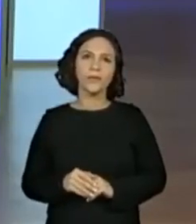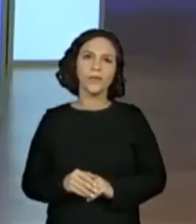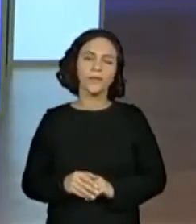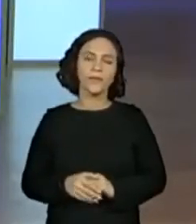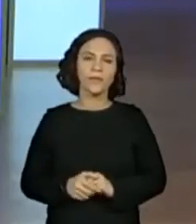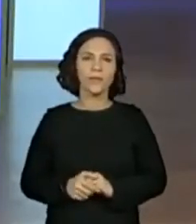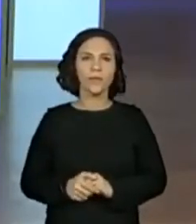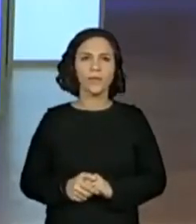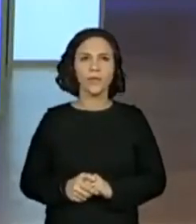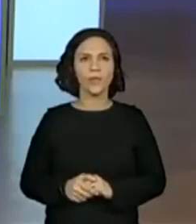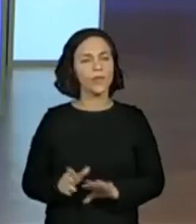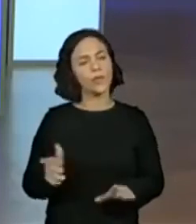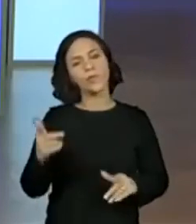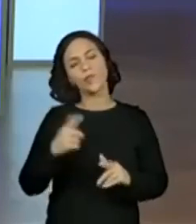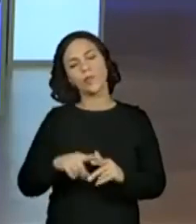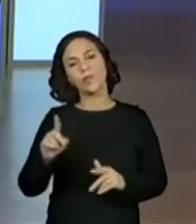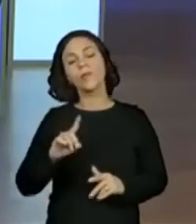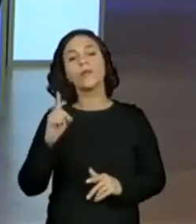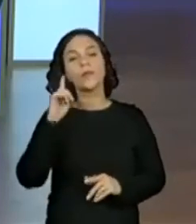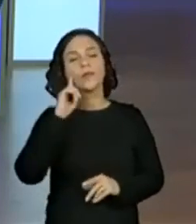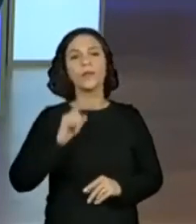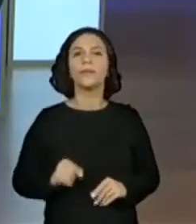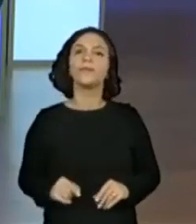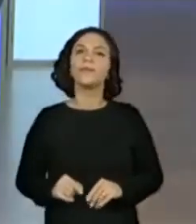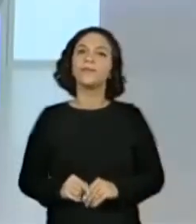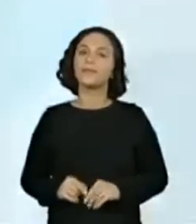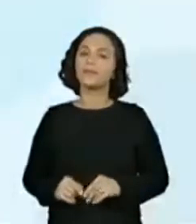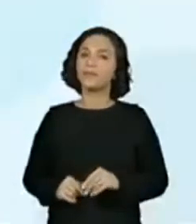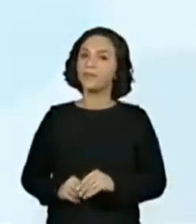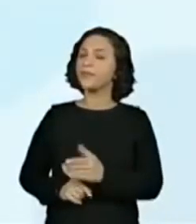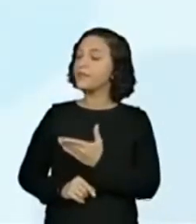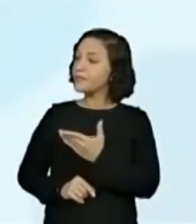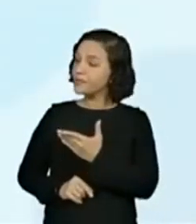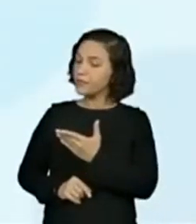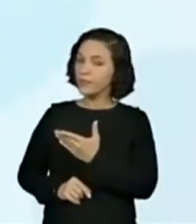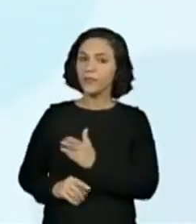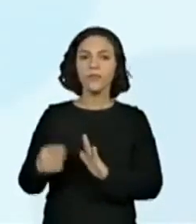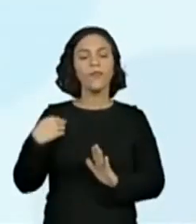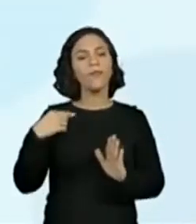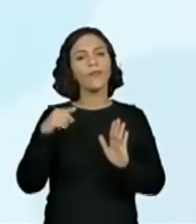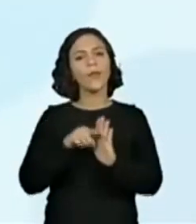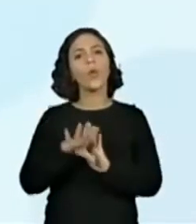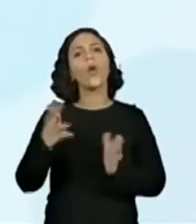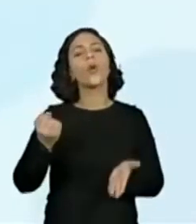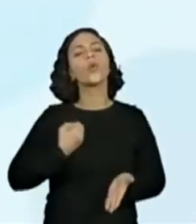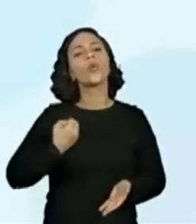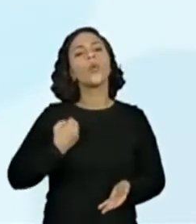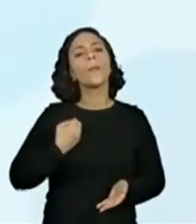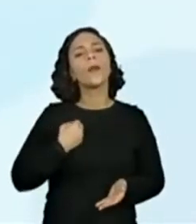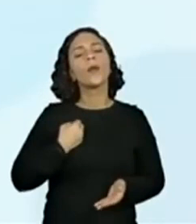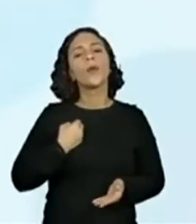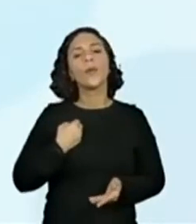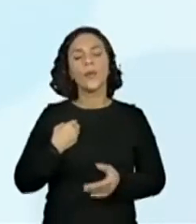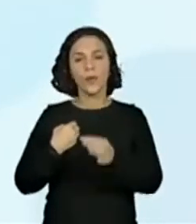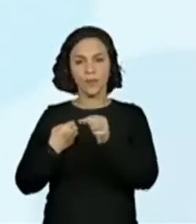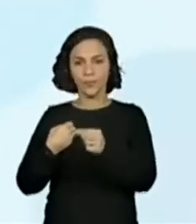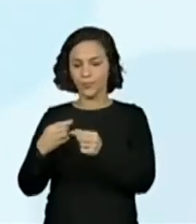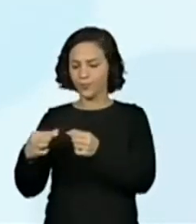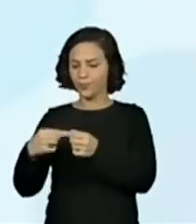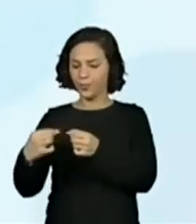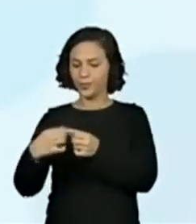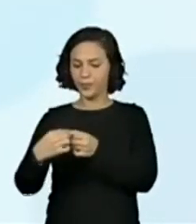Aqui. Não tem problema. Olhando neste quadro. Qual o número que a gente tem mesmo de margaridas? Quatorze.